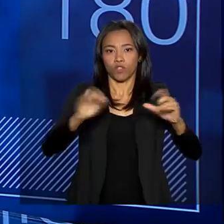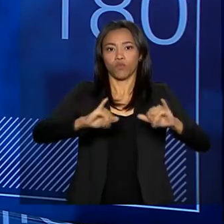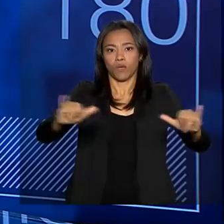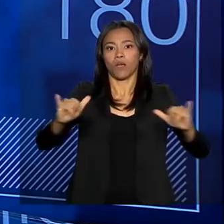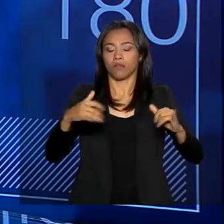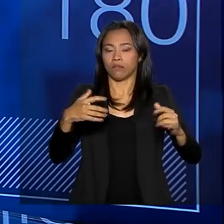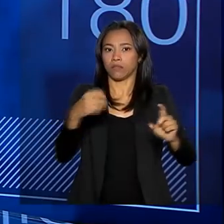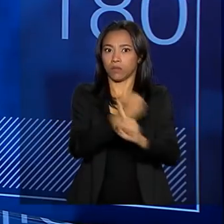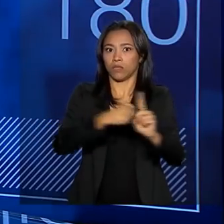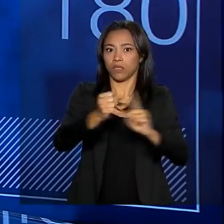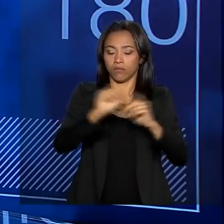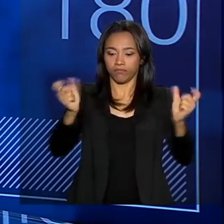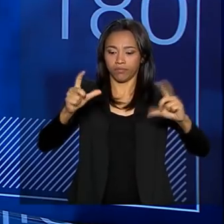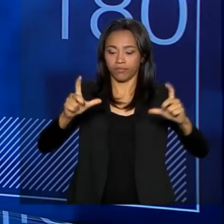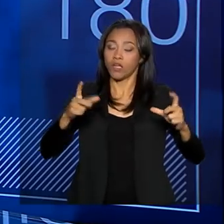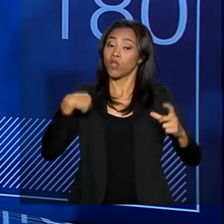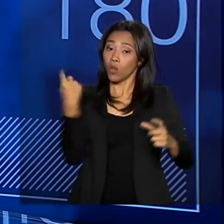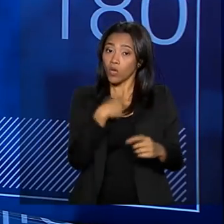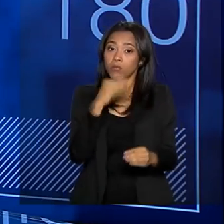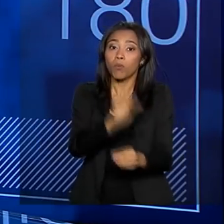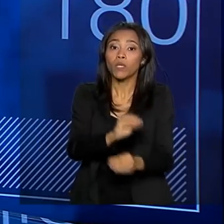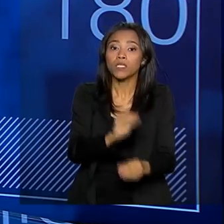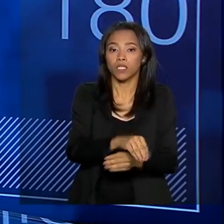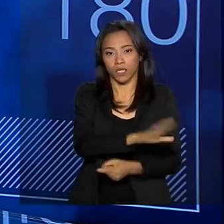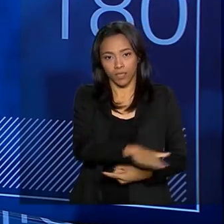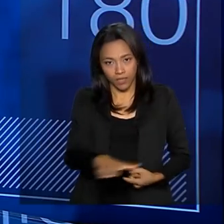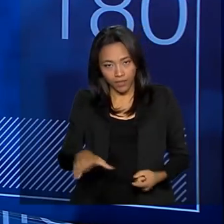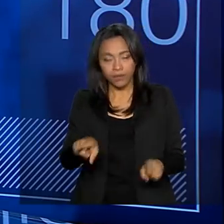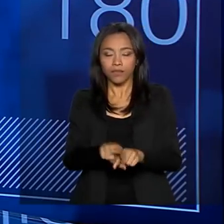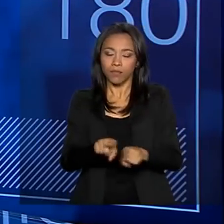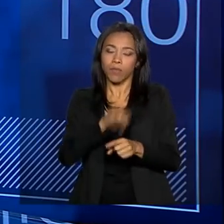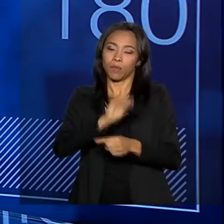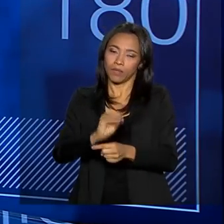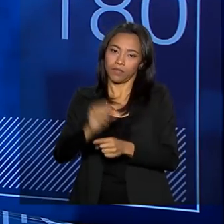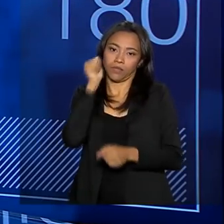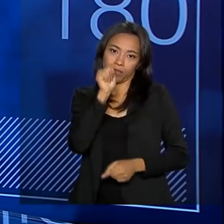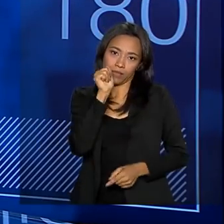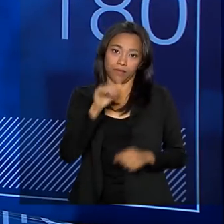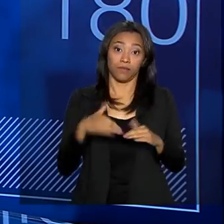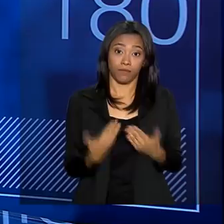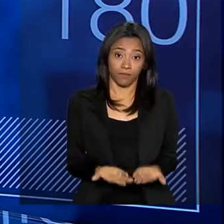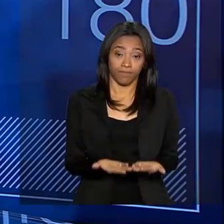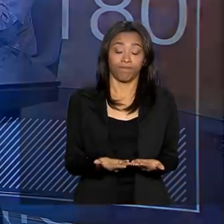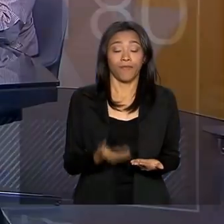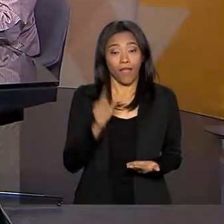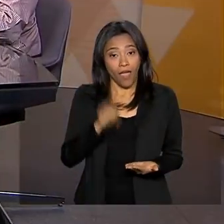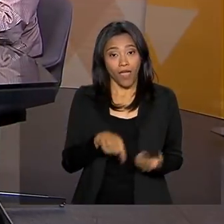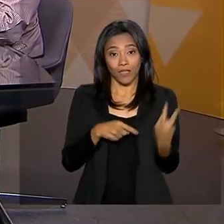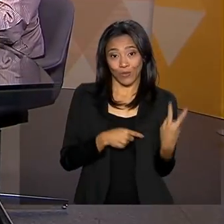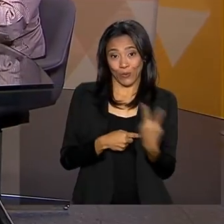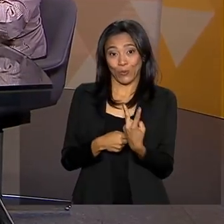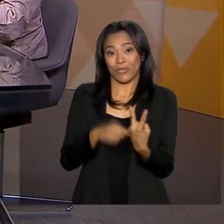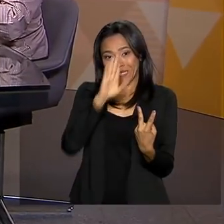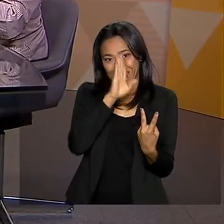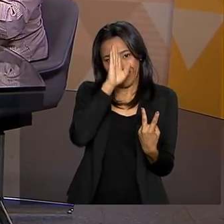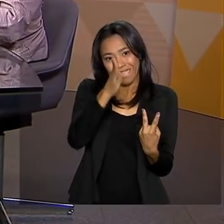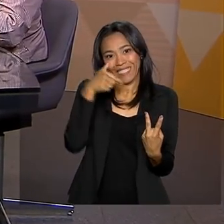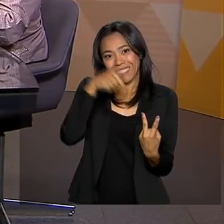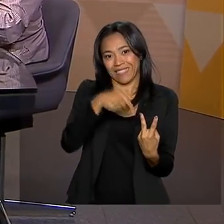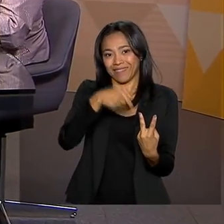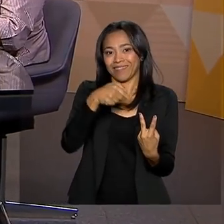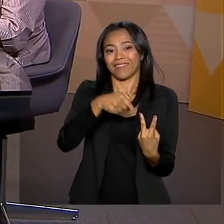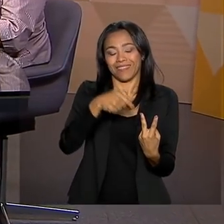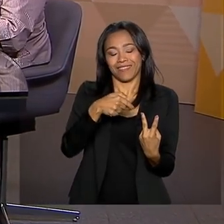nós estamos focando muito na proteção da criança e na proteção da mulher. Então, são as duas maiores prioridades, são